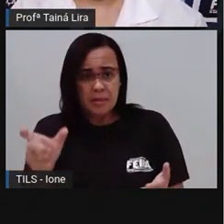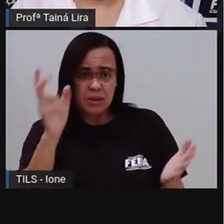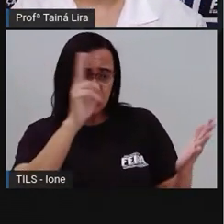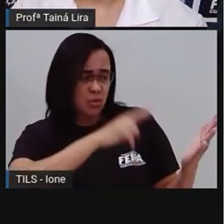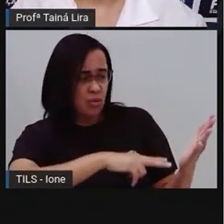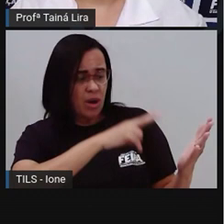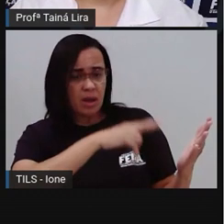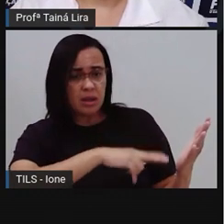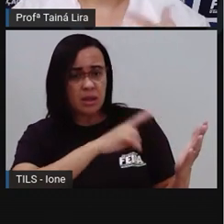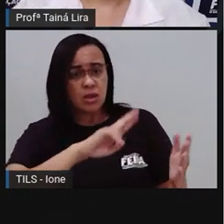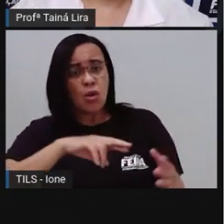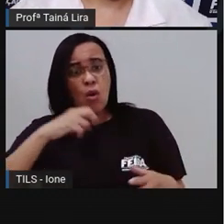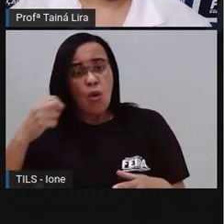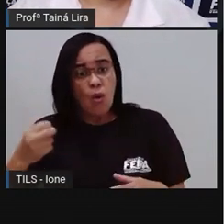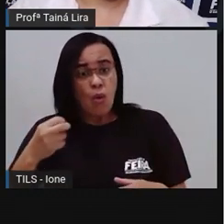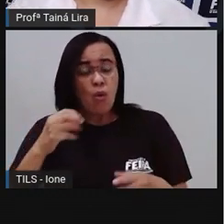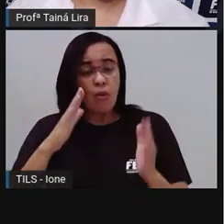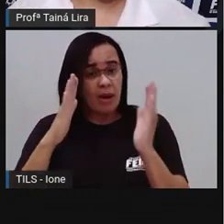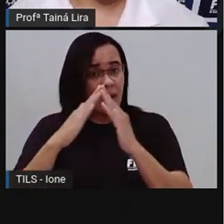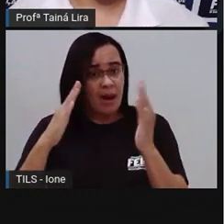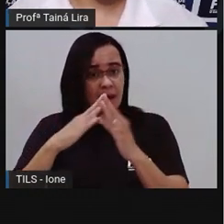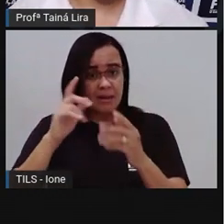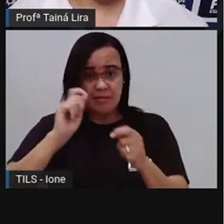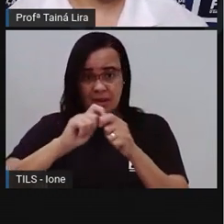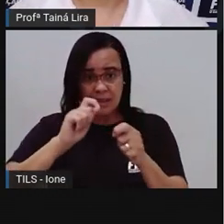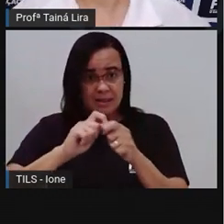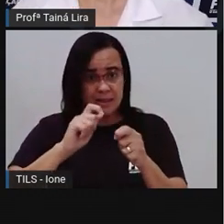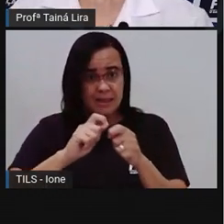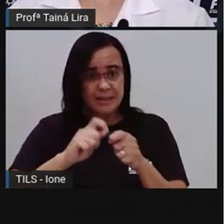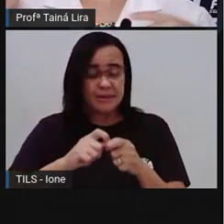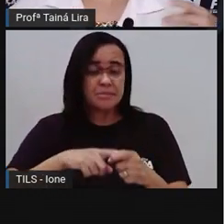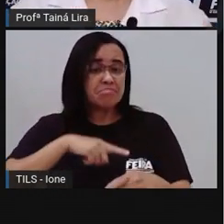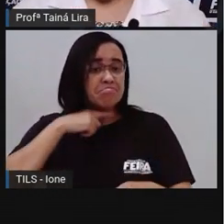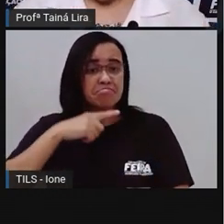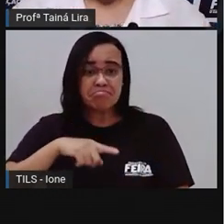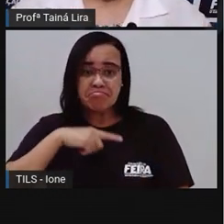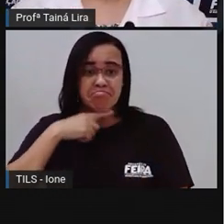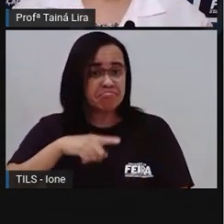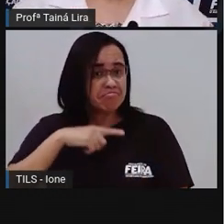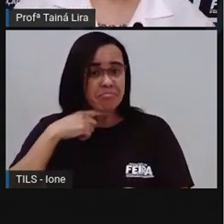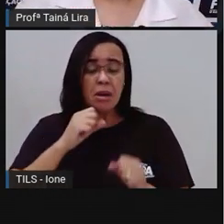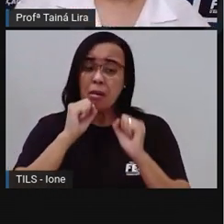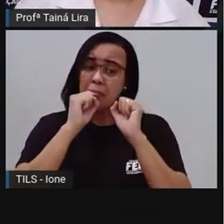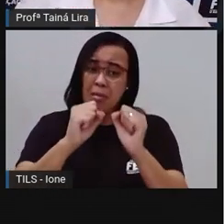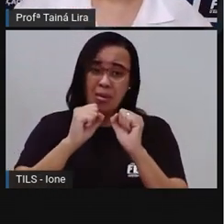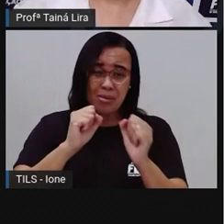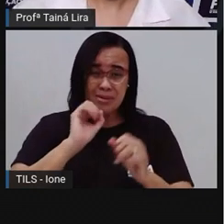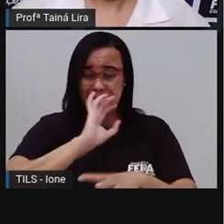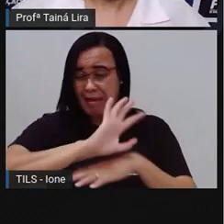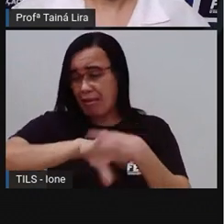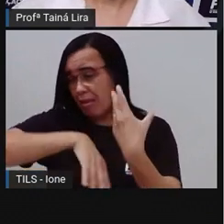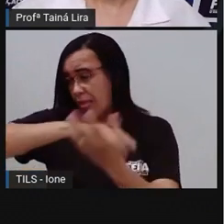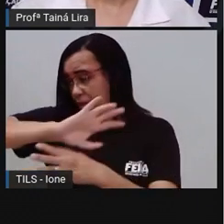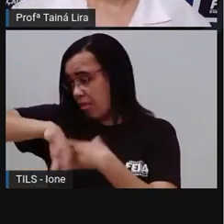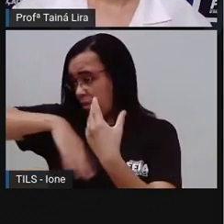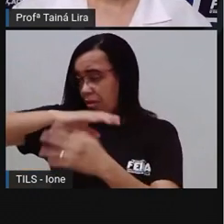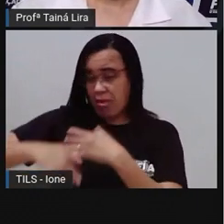reproduzir, né, essa receita, produzir aí esse prato, pode acabar se atrapalhando ali e dar errado, certo?